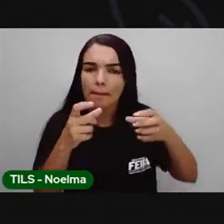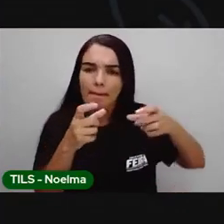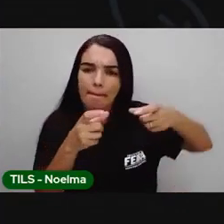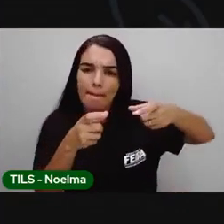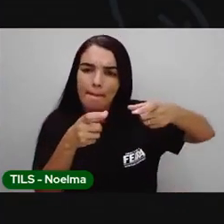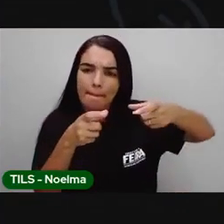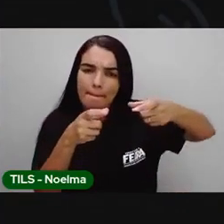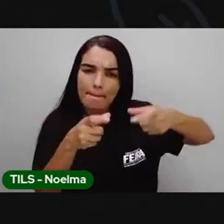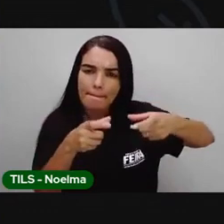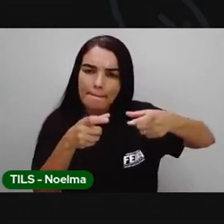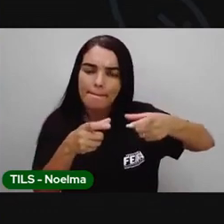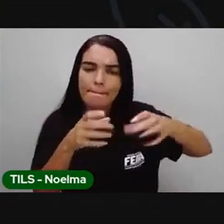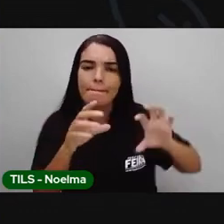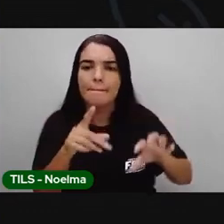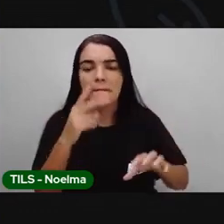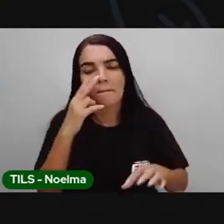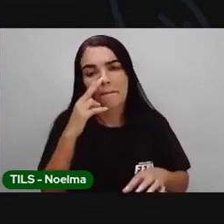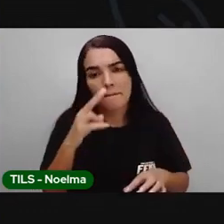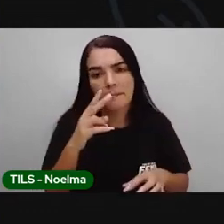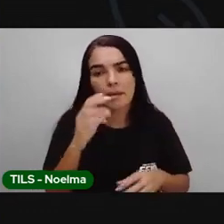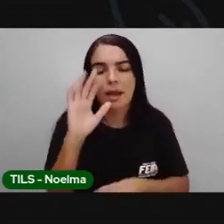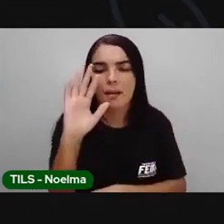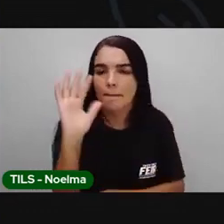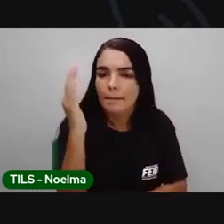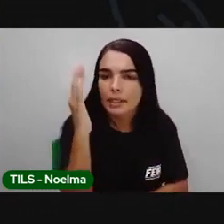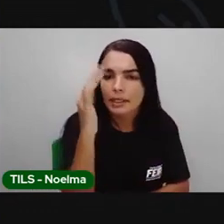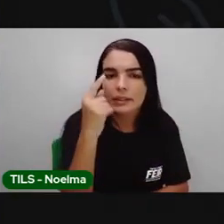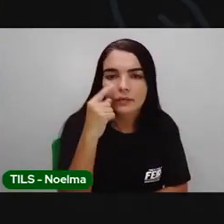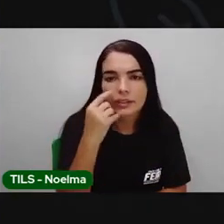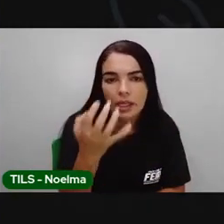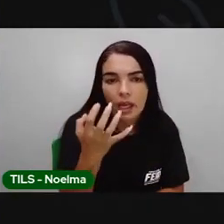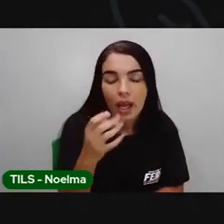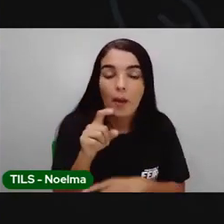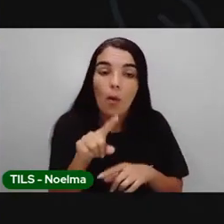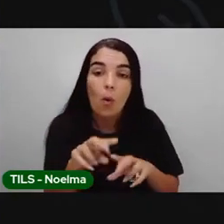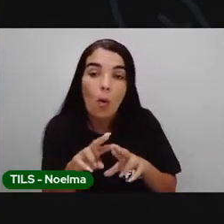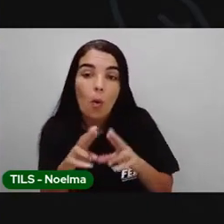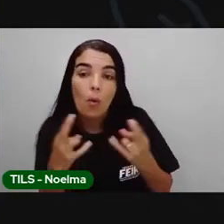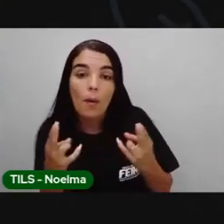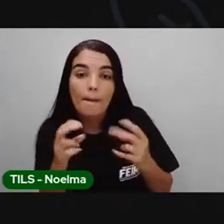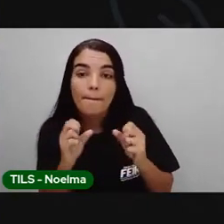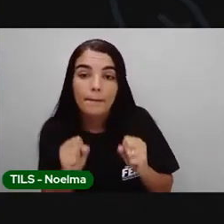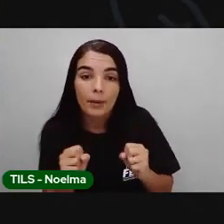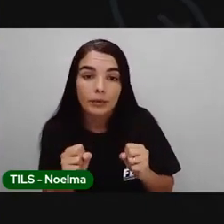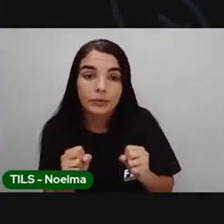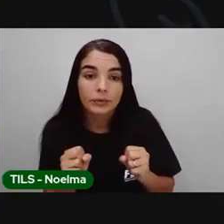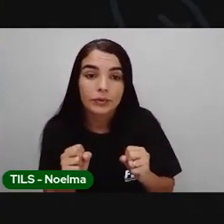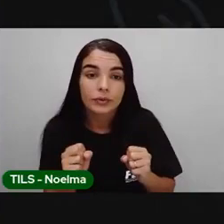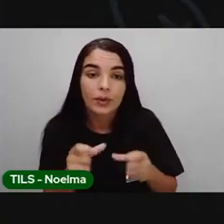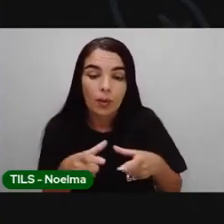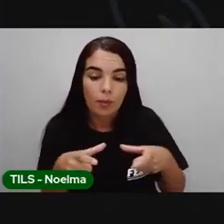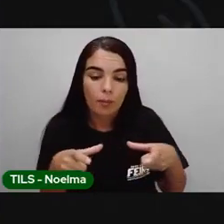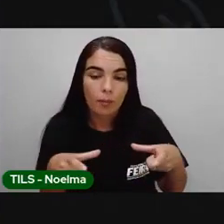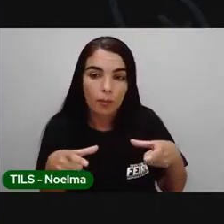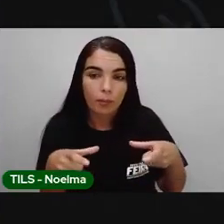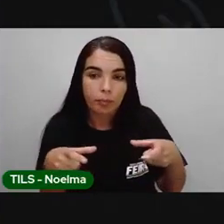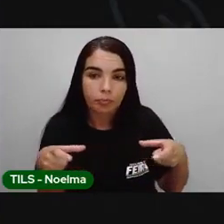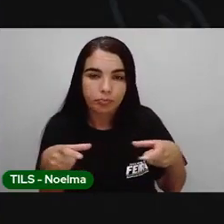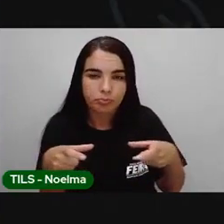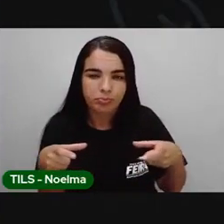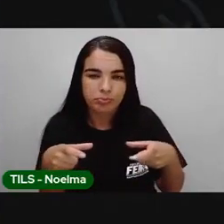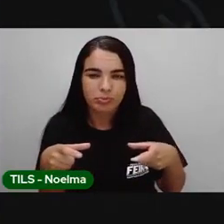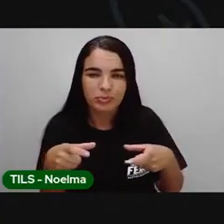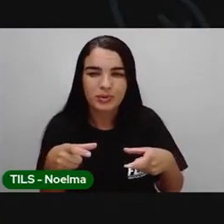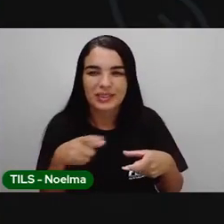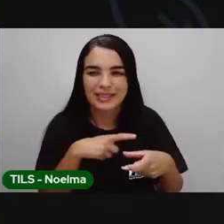tamanho da plantinha que você escolheu, né? Para vocês fazerem. vocês podem pegar... Eu acho que toda casa tem aquele pote onde a mãe